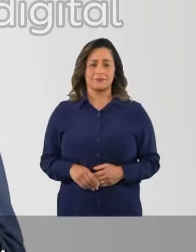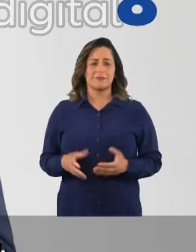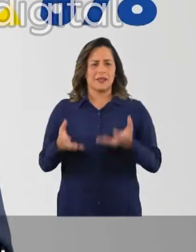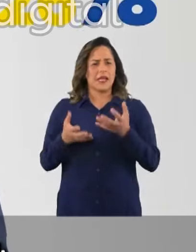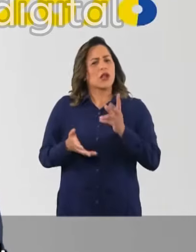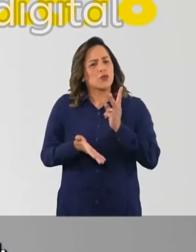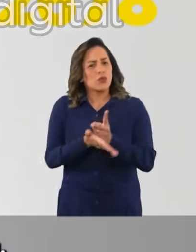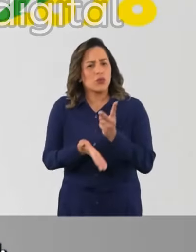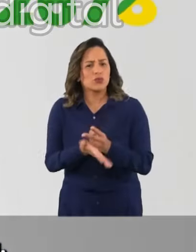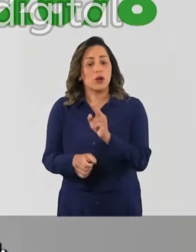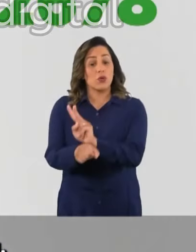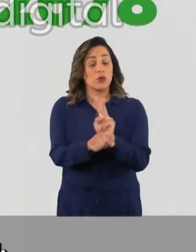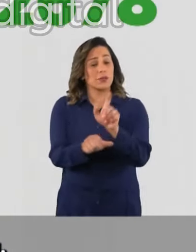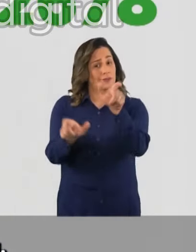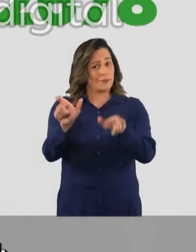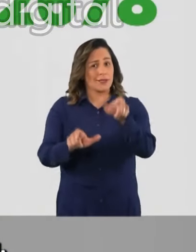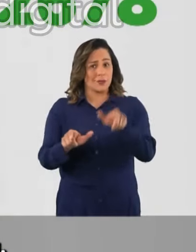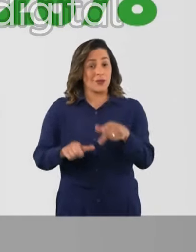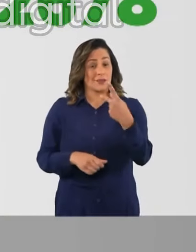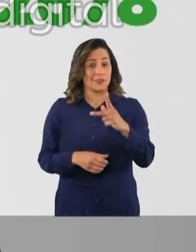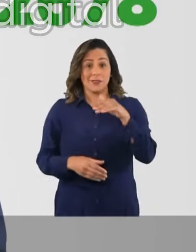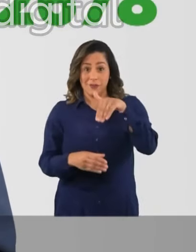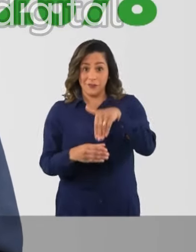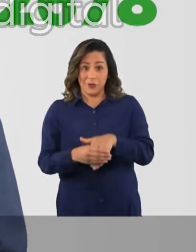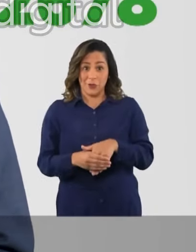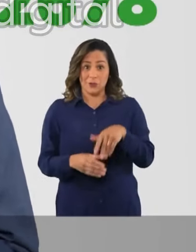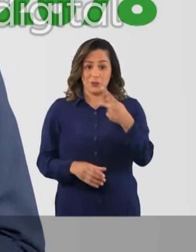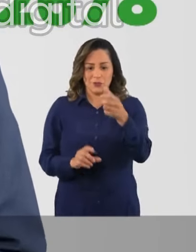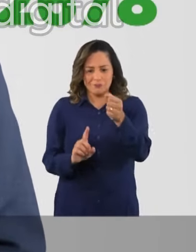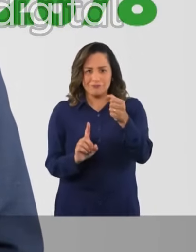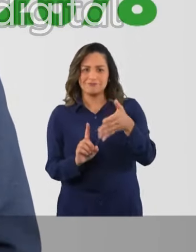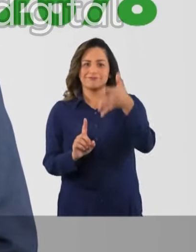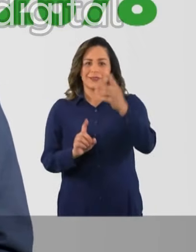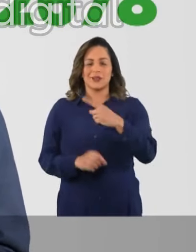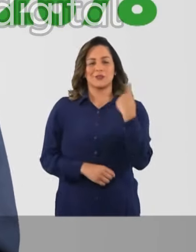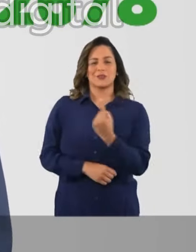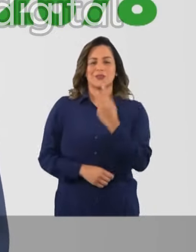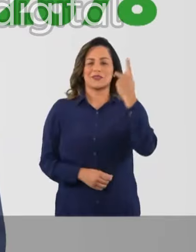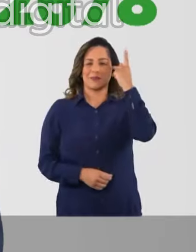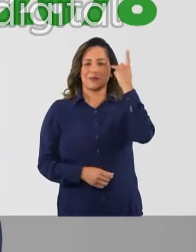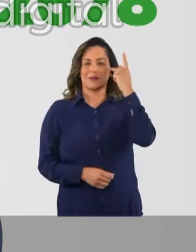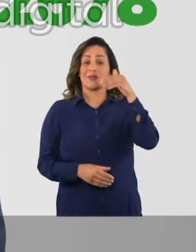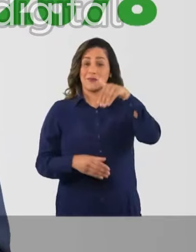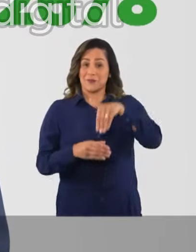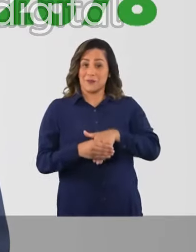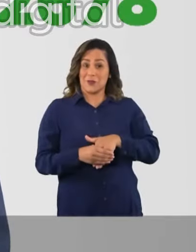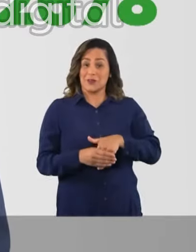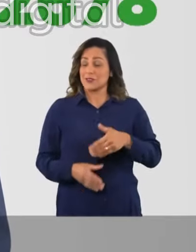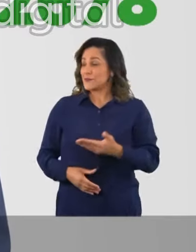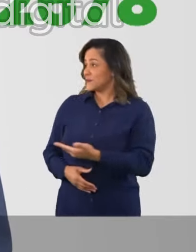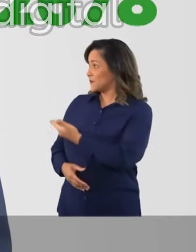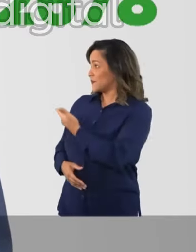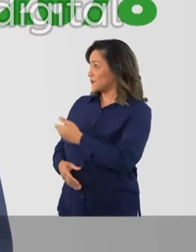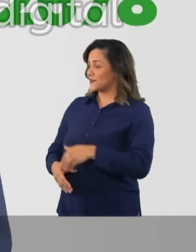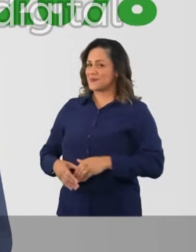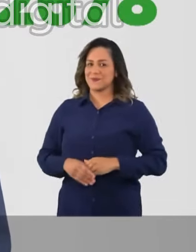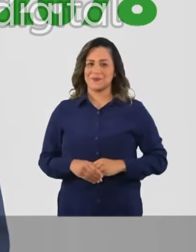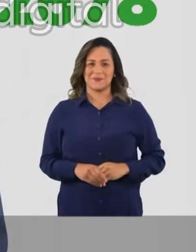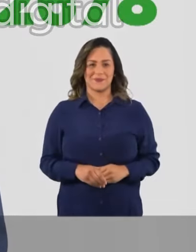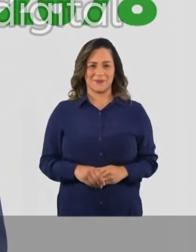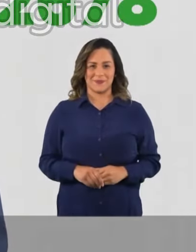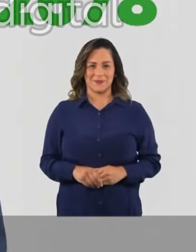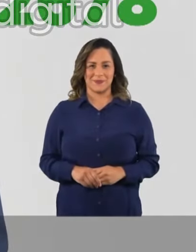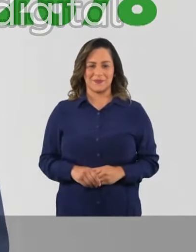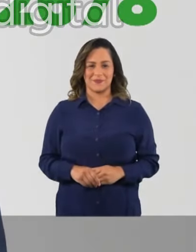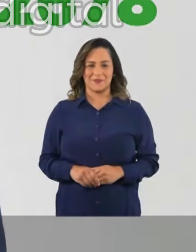Quero continuar cuidando de pessoas. Seu voto, sua voz, nossa cidade. Vote Isaac Félix 22